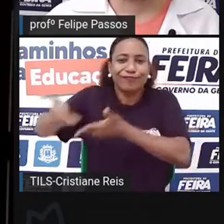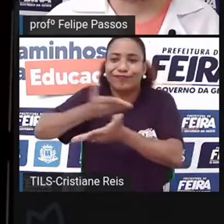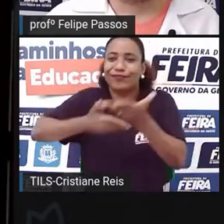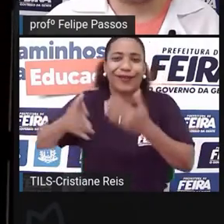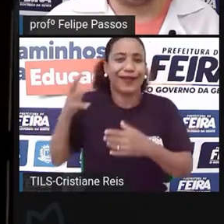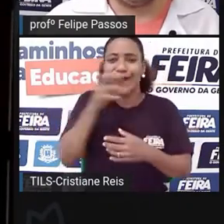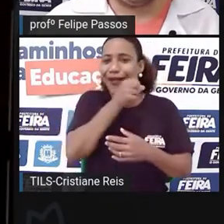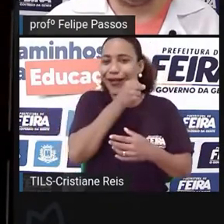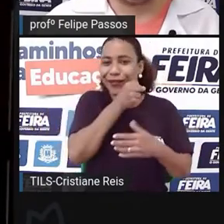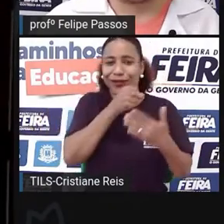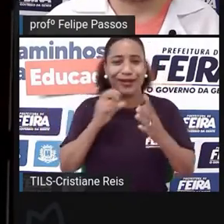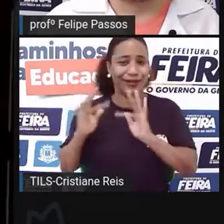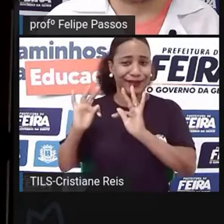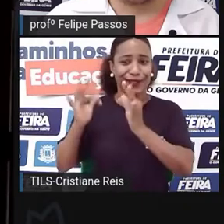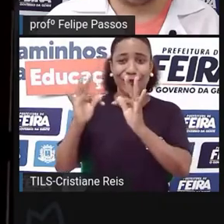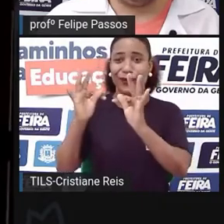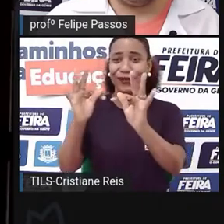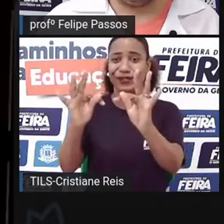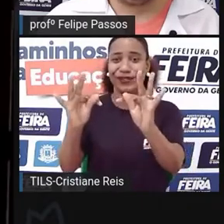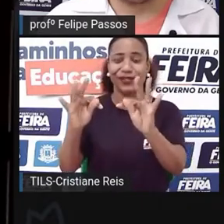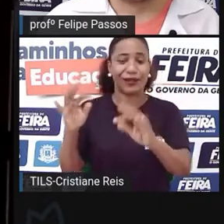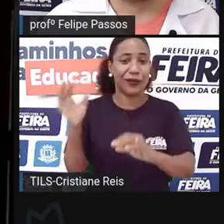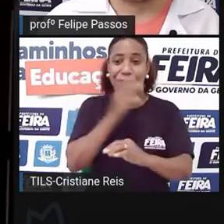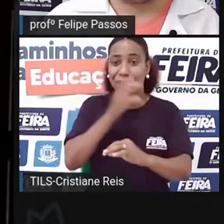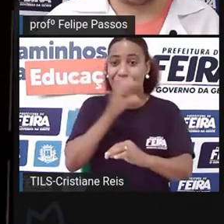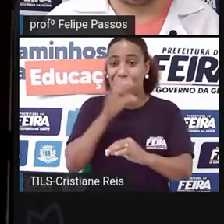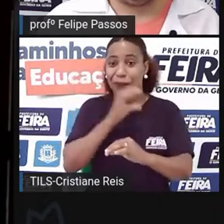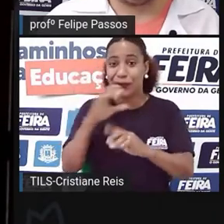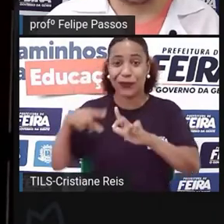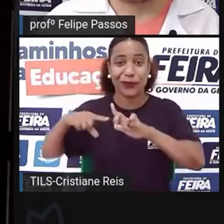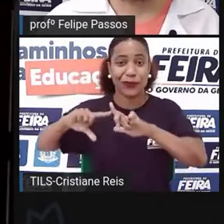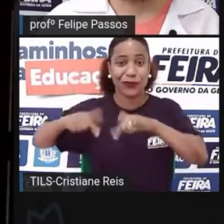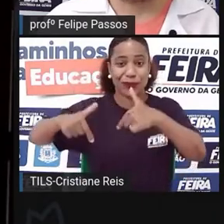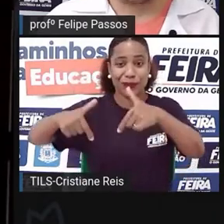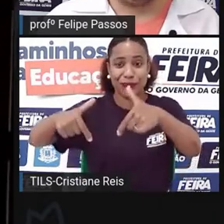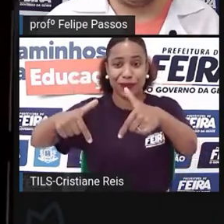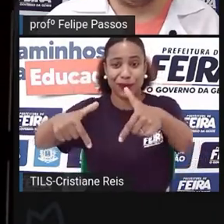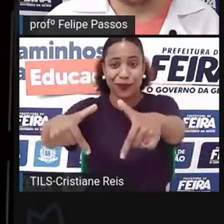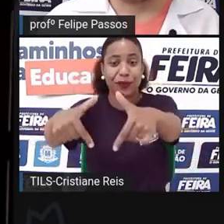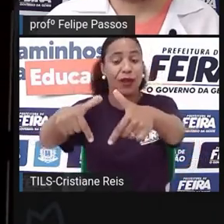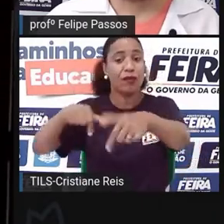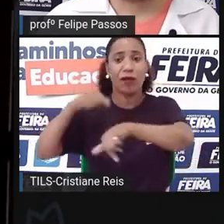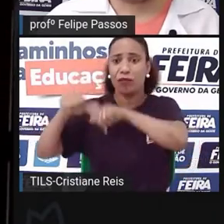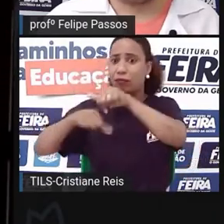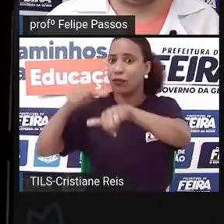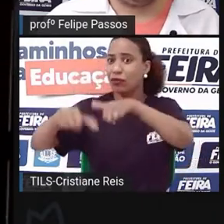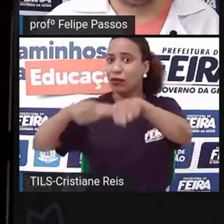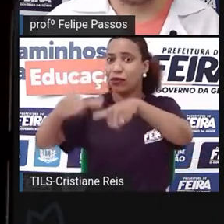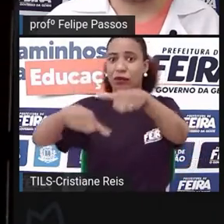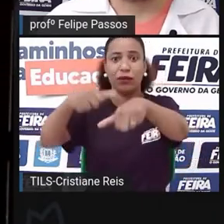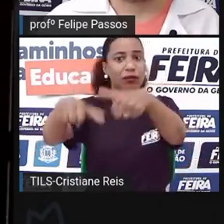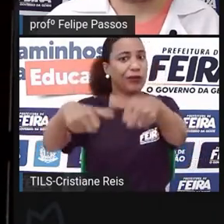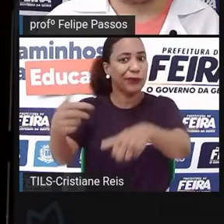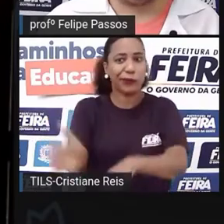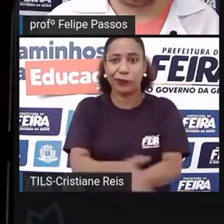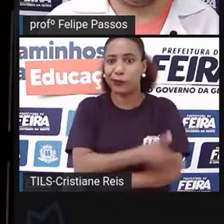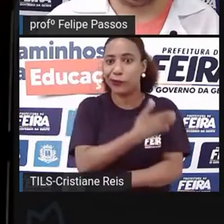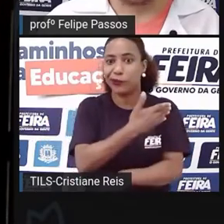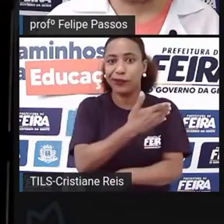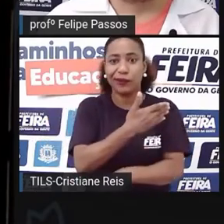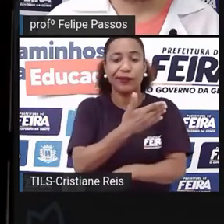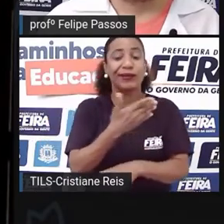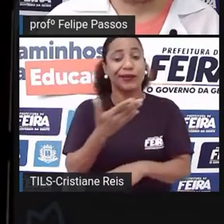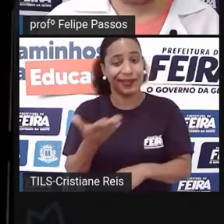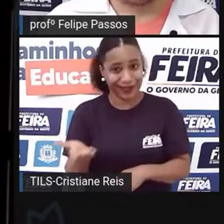a tecnologia se desenvolve de uma maneira muito rápida e passageira, o que é legal hoje, amanhã já não é e a gente vive nisso.